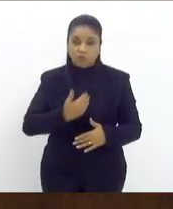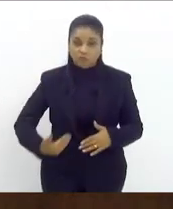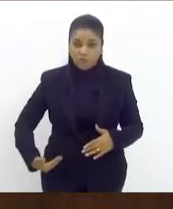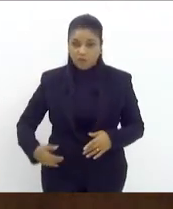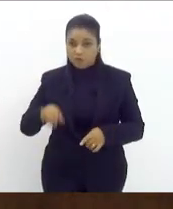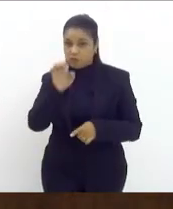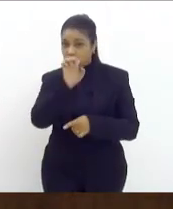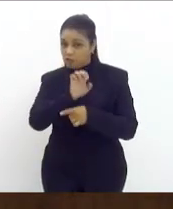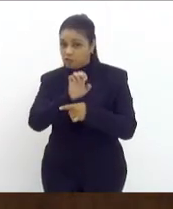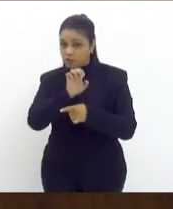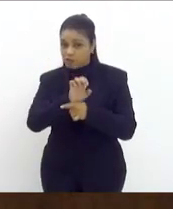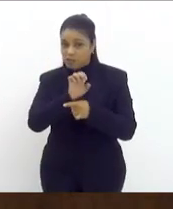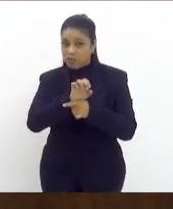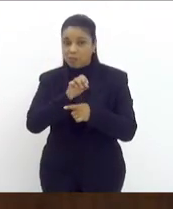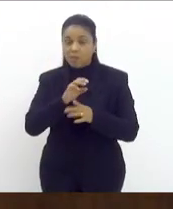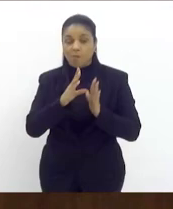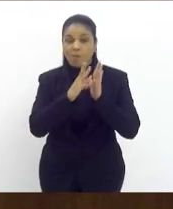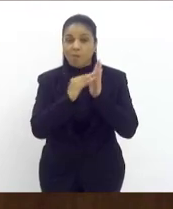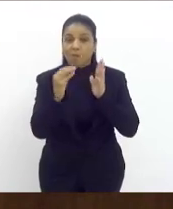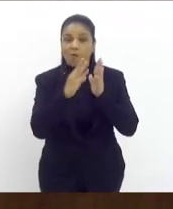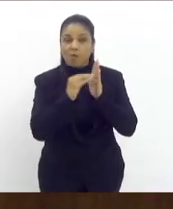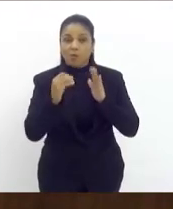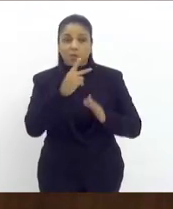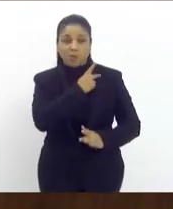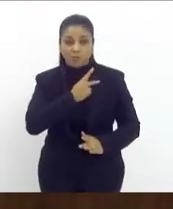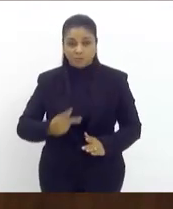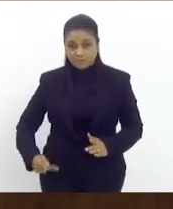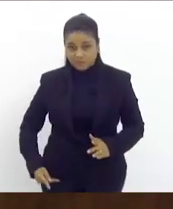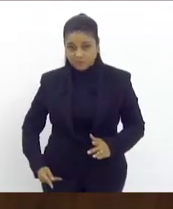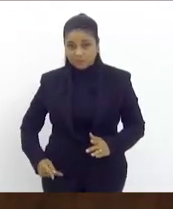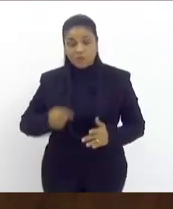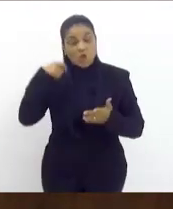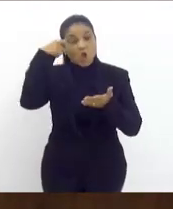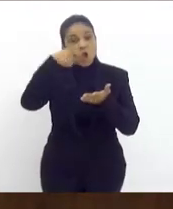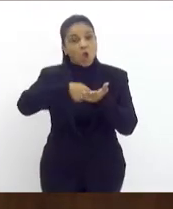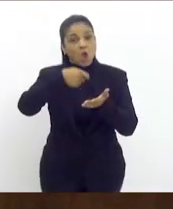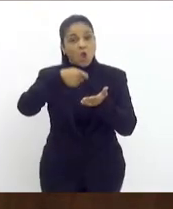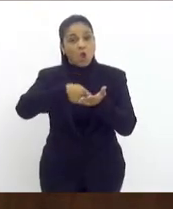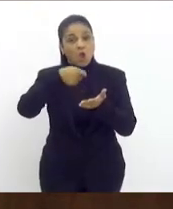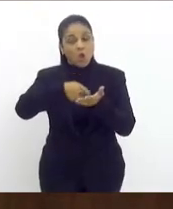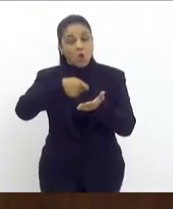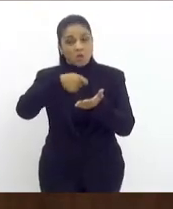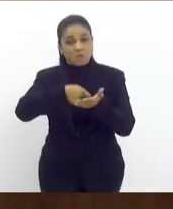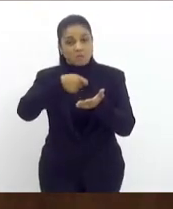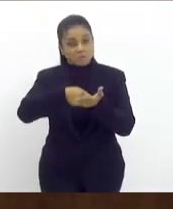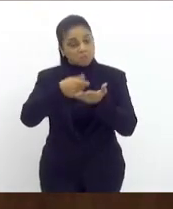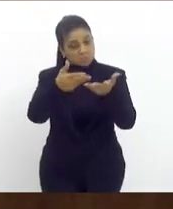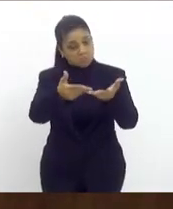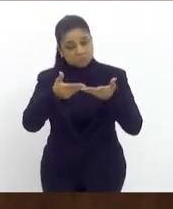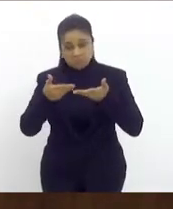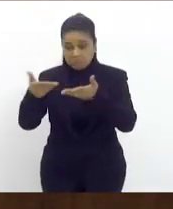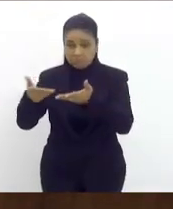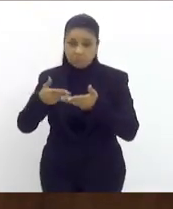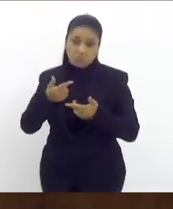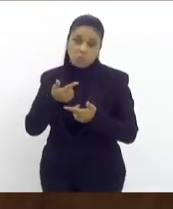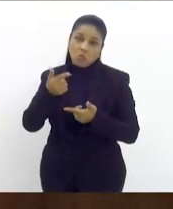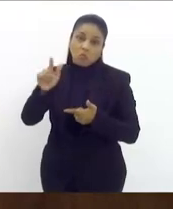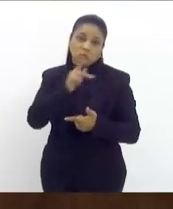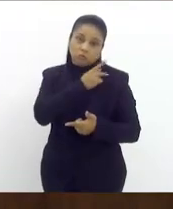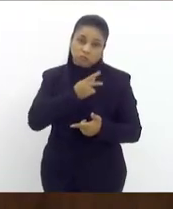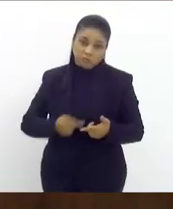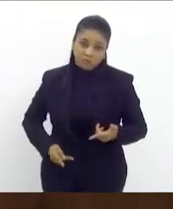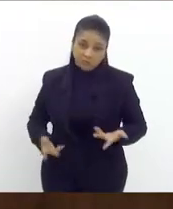presidencialista como a gente vive no Brasil ele tem a obrigação de ter a altivez de receber outros chefes de estado